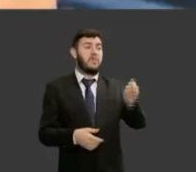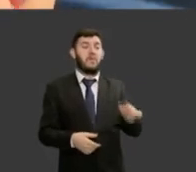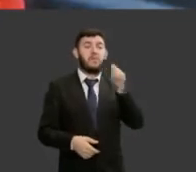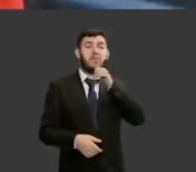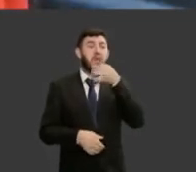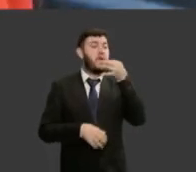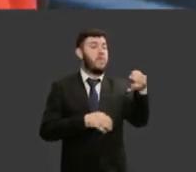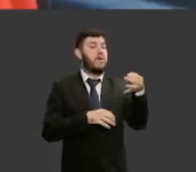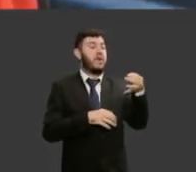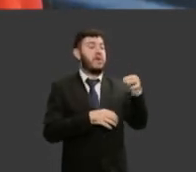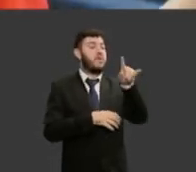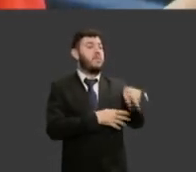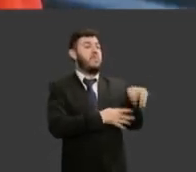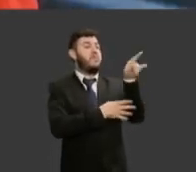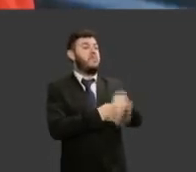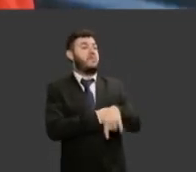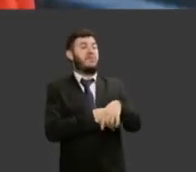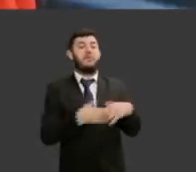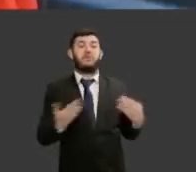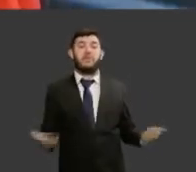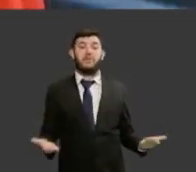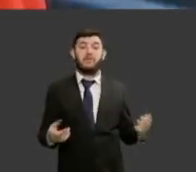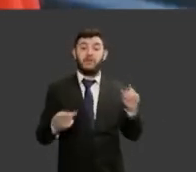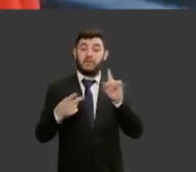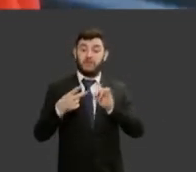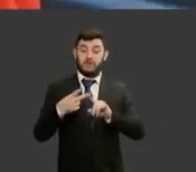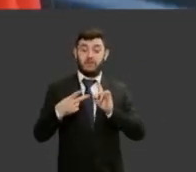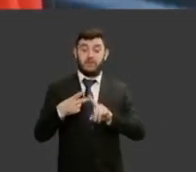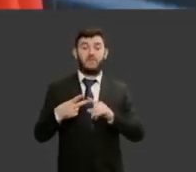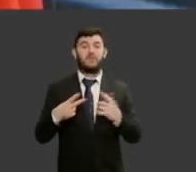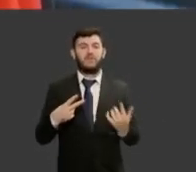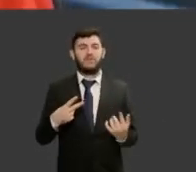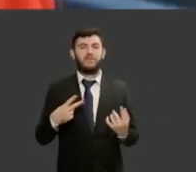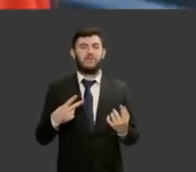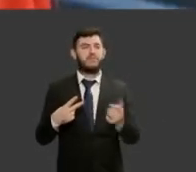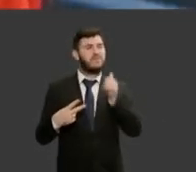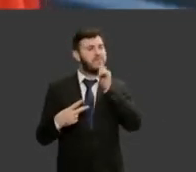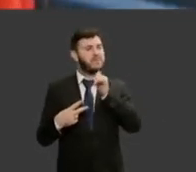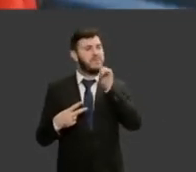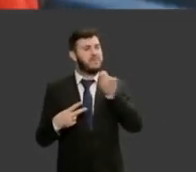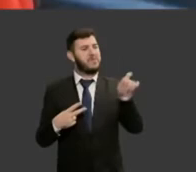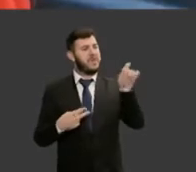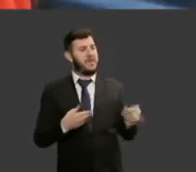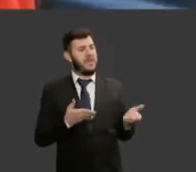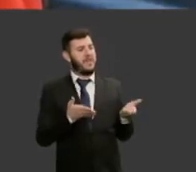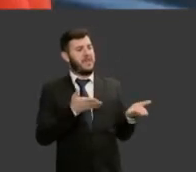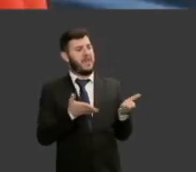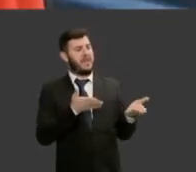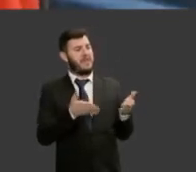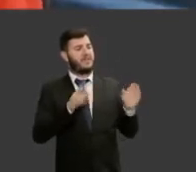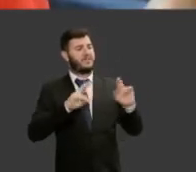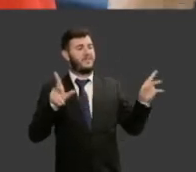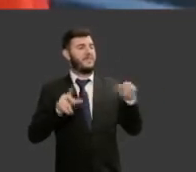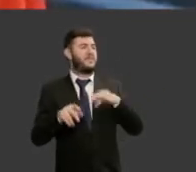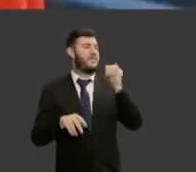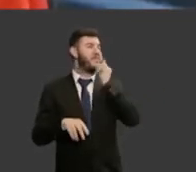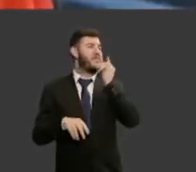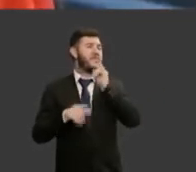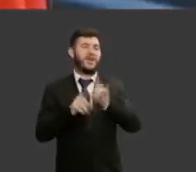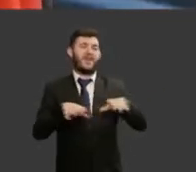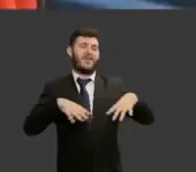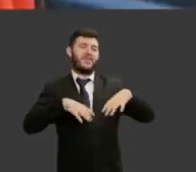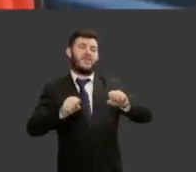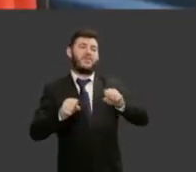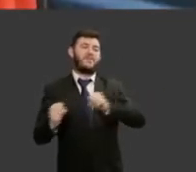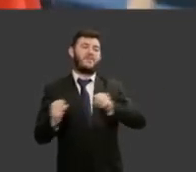e segundo momento nós éramos tratadas de forma completamente indiferente na sucessão ao trono na sucessão ao poder